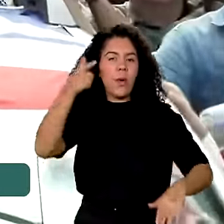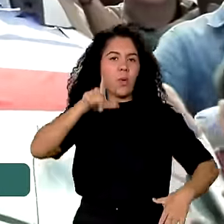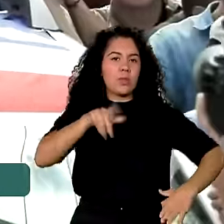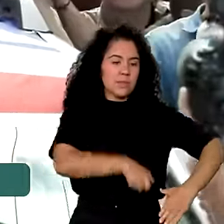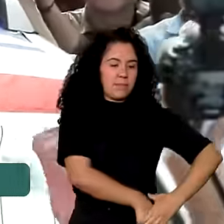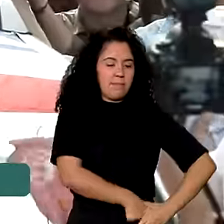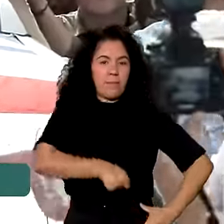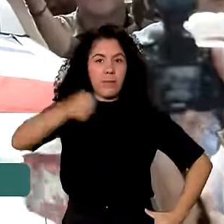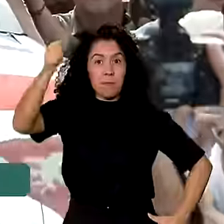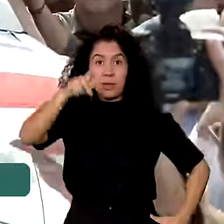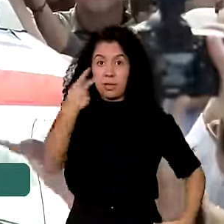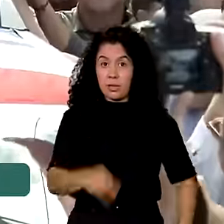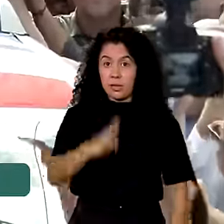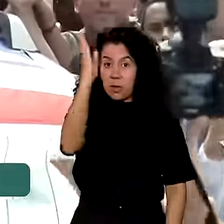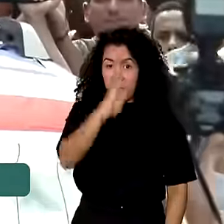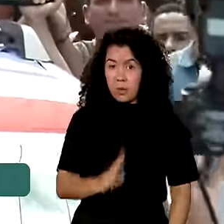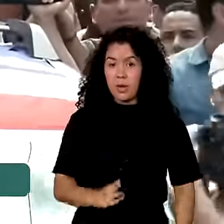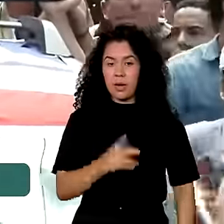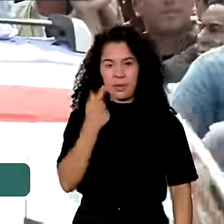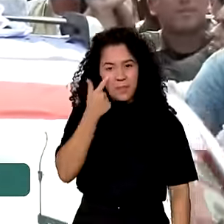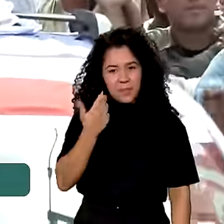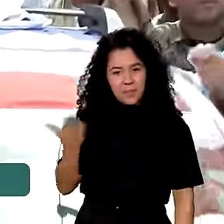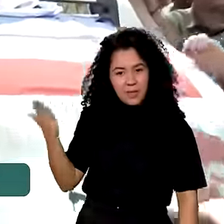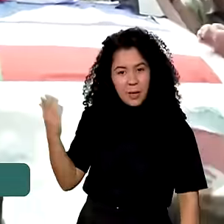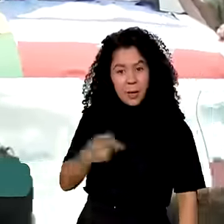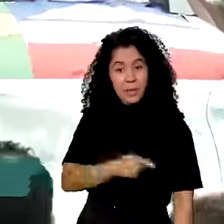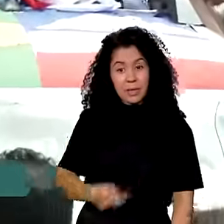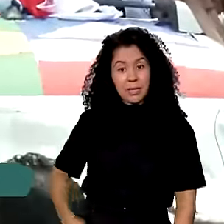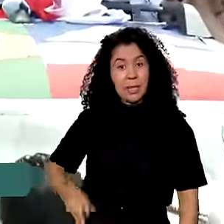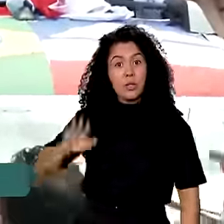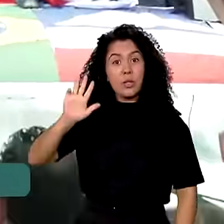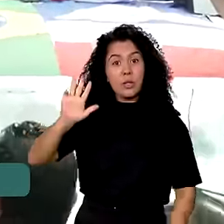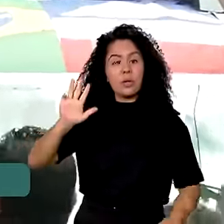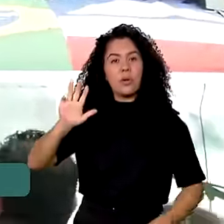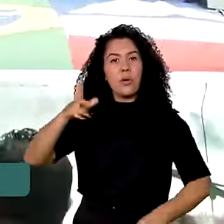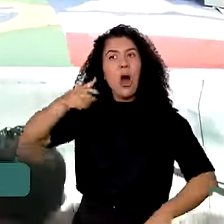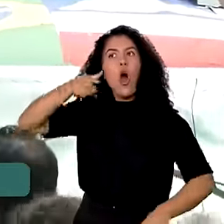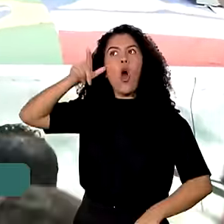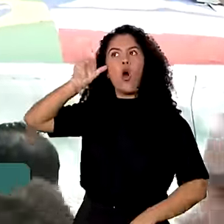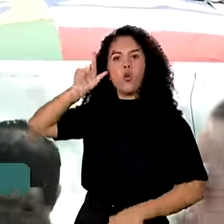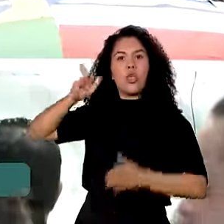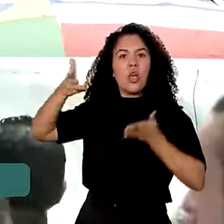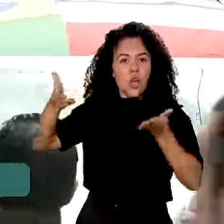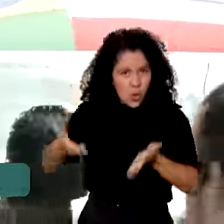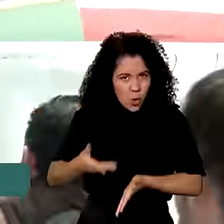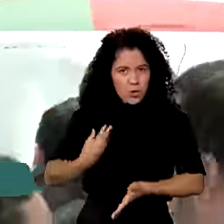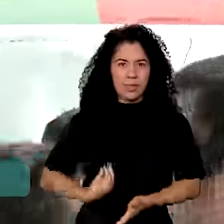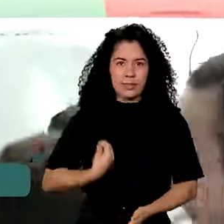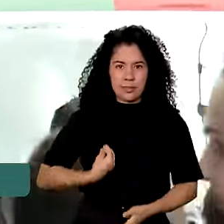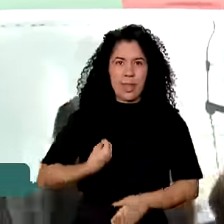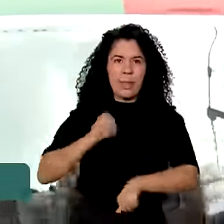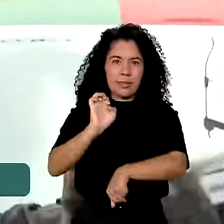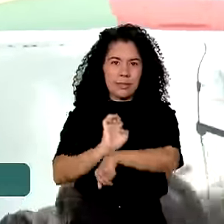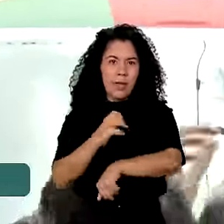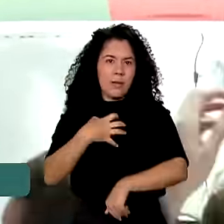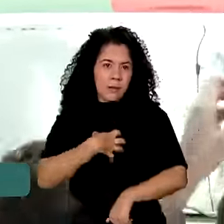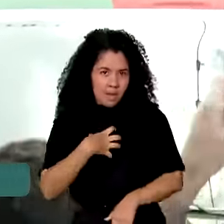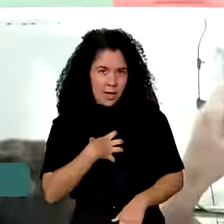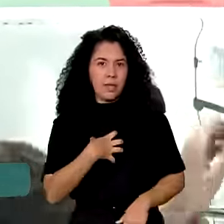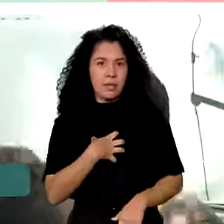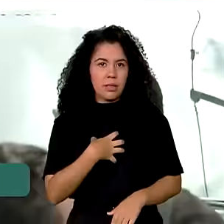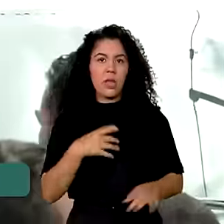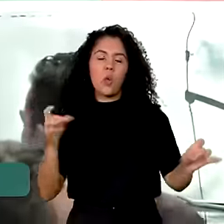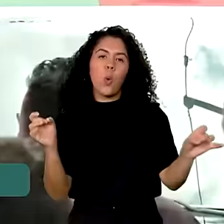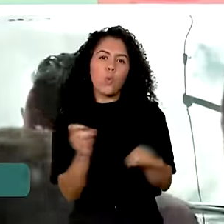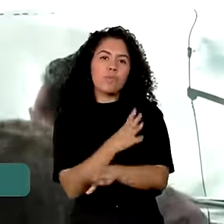O presidente Lula, você acompanhou aqui no canal GOV, está desde ontem na Bahia e hoje conclui a